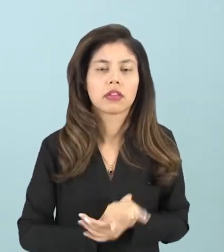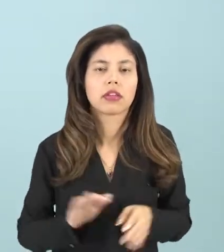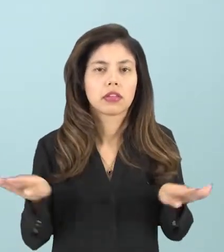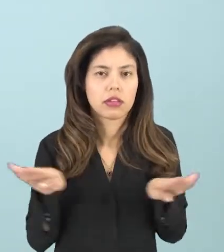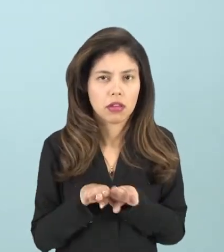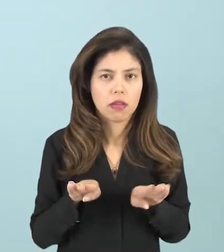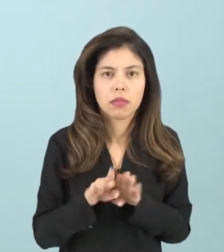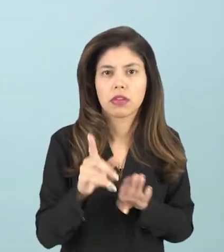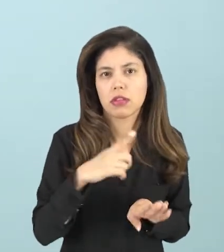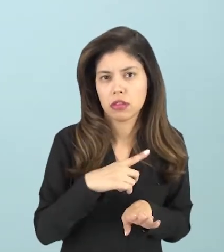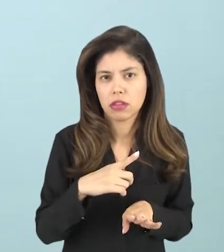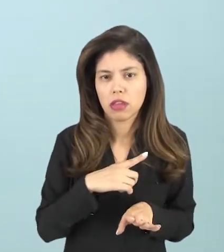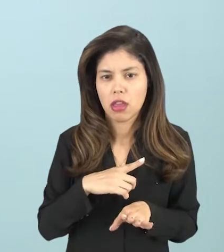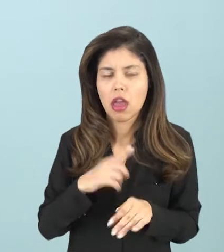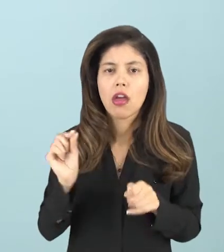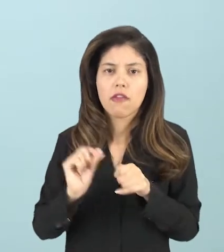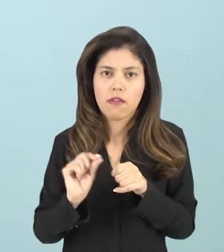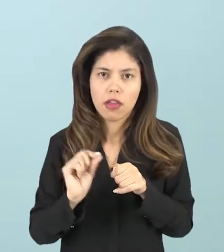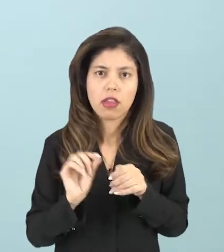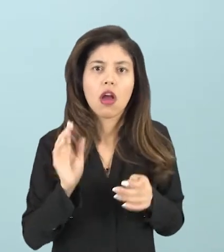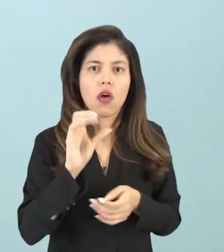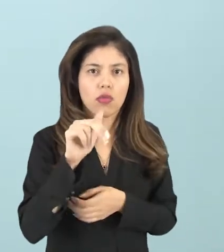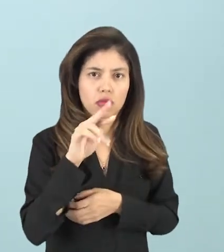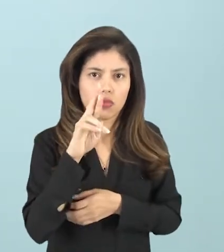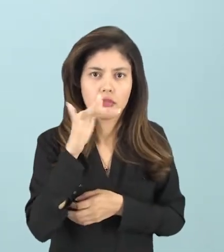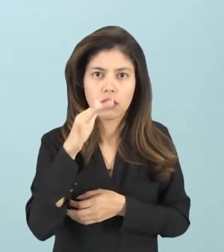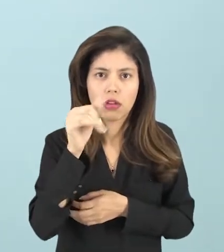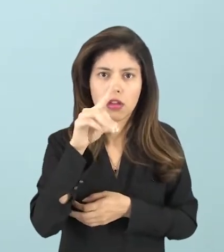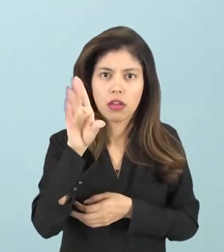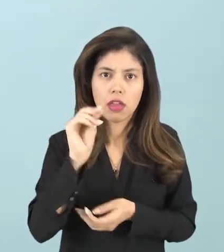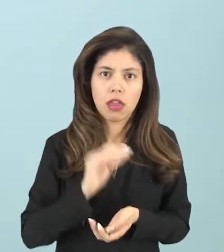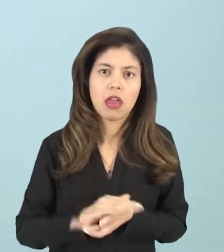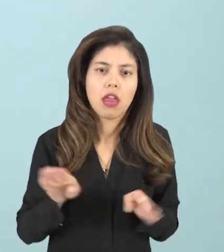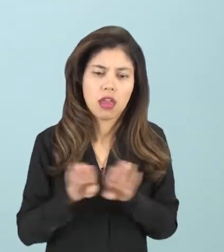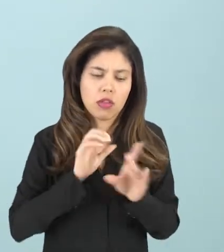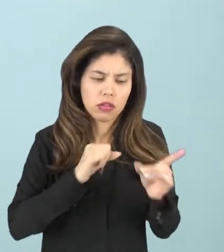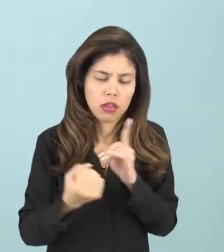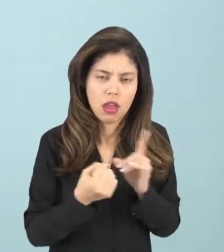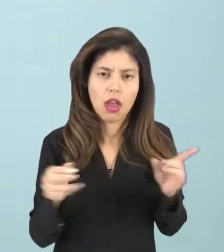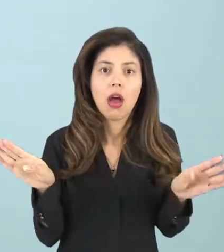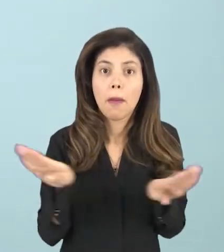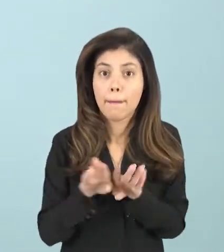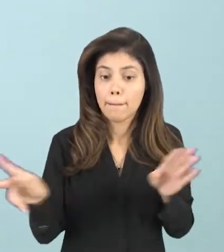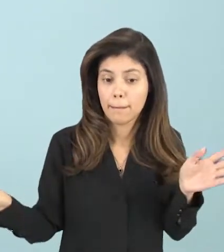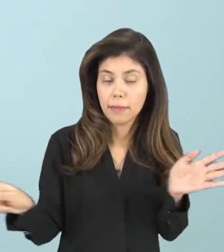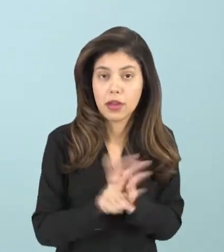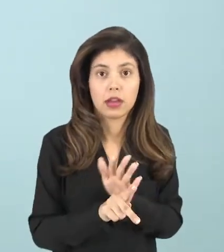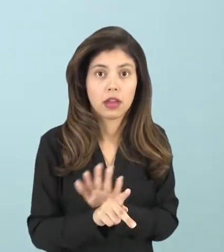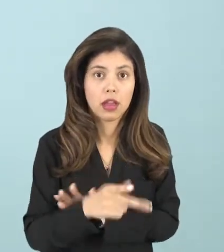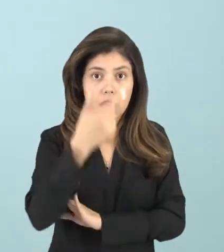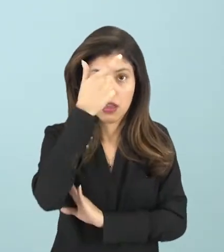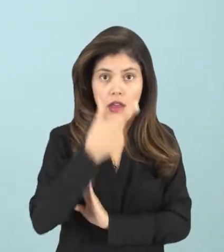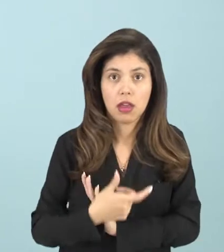também existe uma construção social em que um gênero acaba prevalecendo em relação a outro